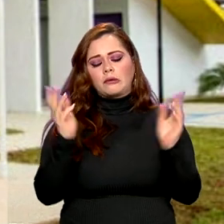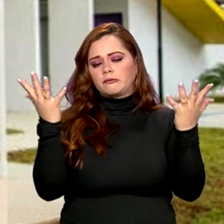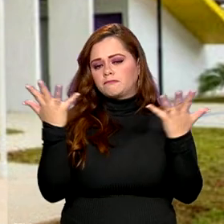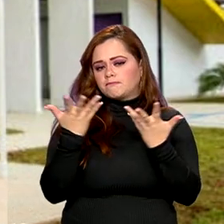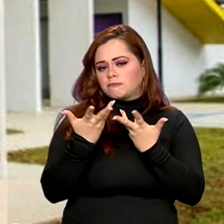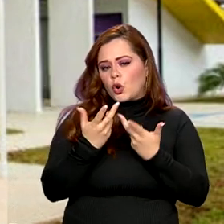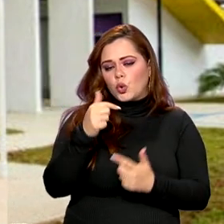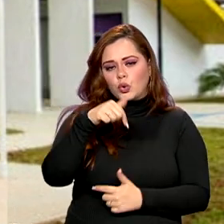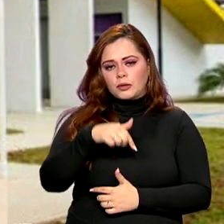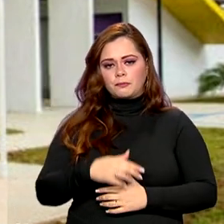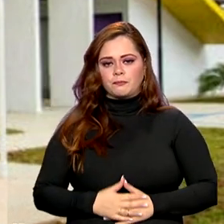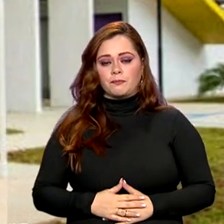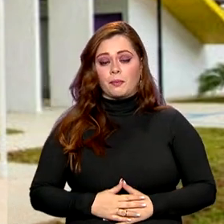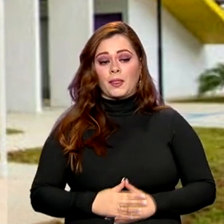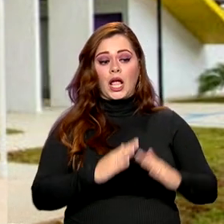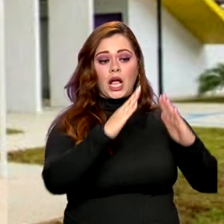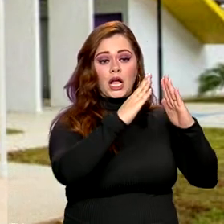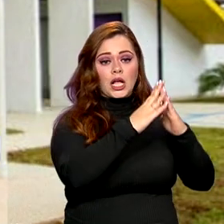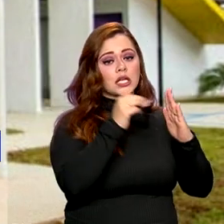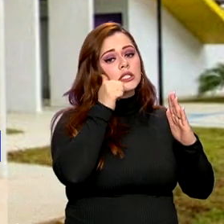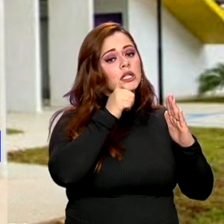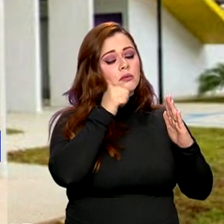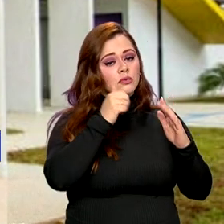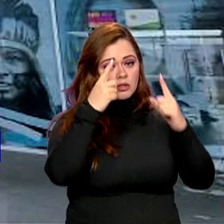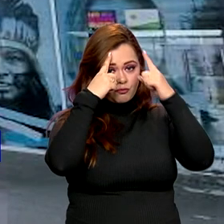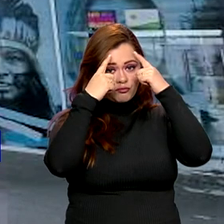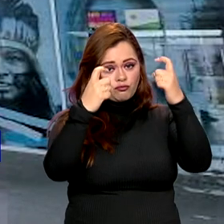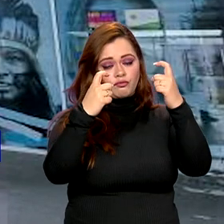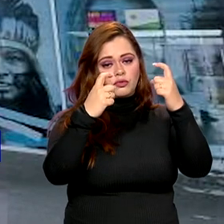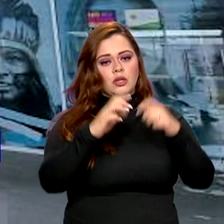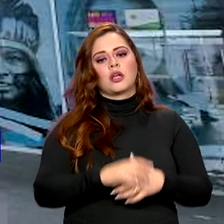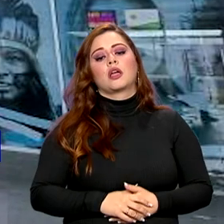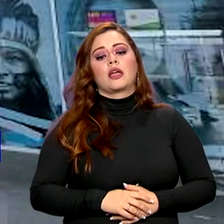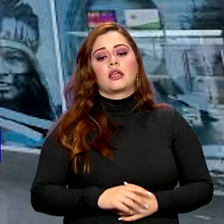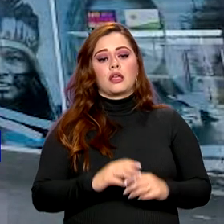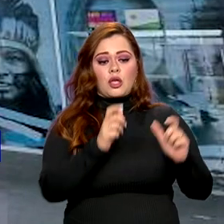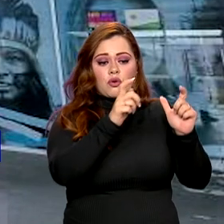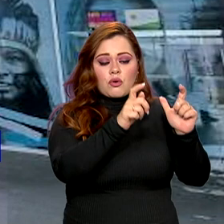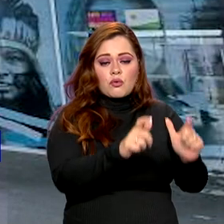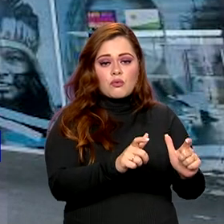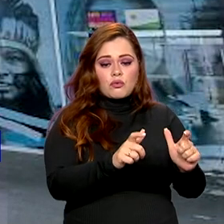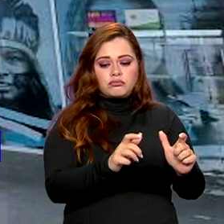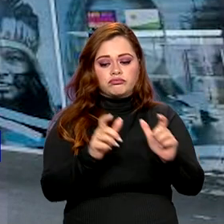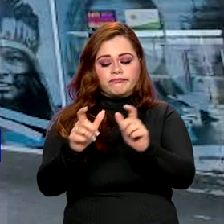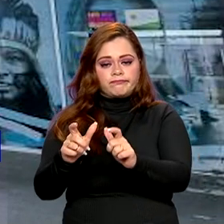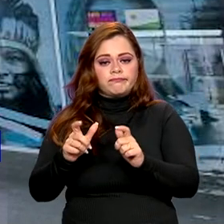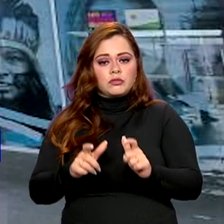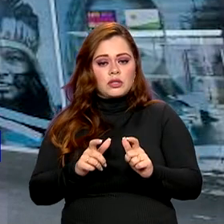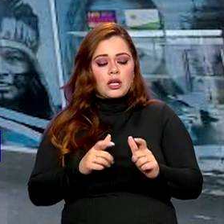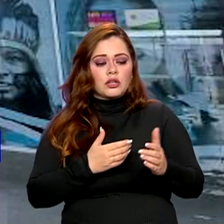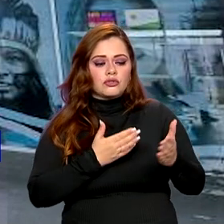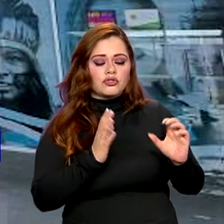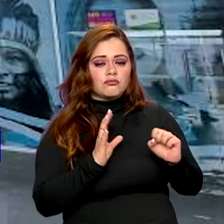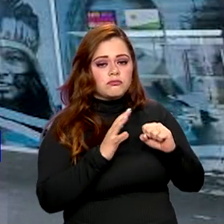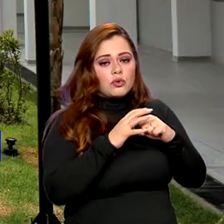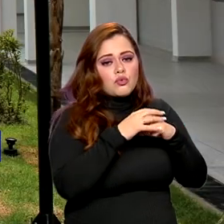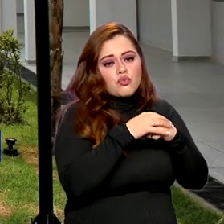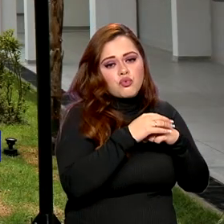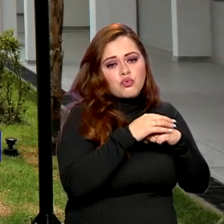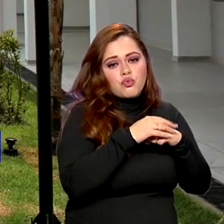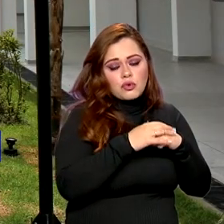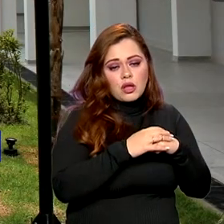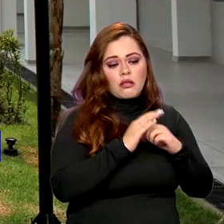Na Casa da Mulher Brasileira, as vítimas de violência encontram um espaço de acolhimento e atendimento humanizado.